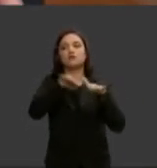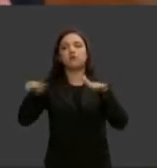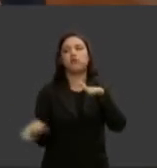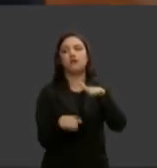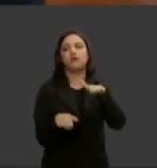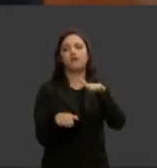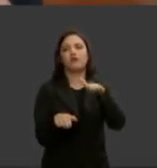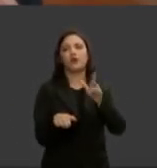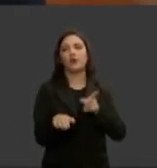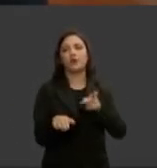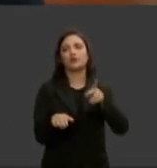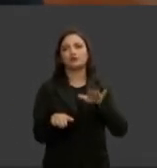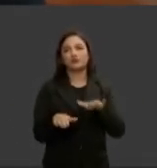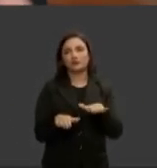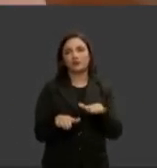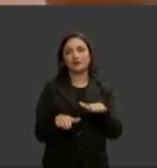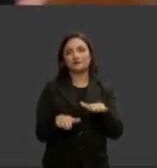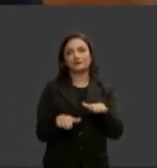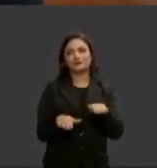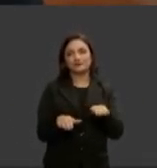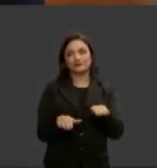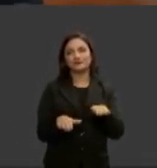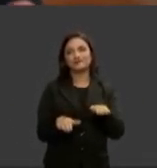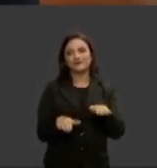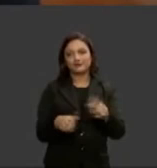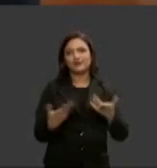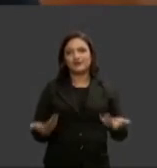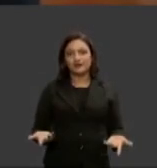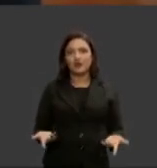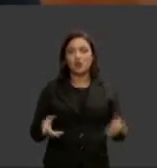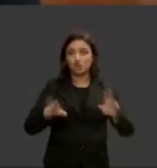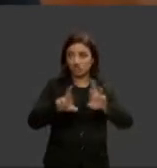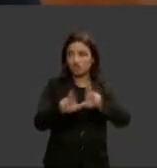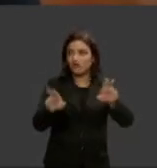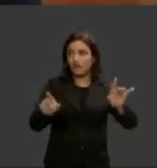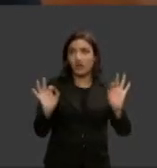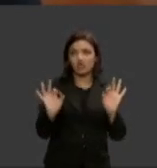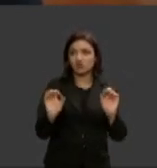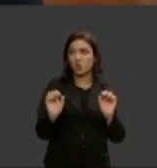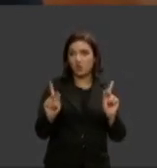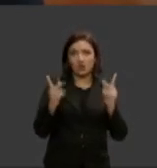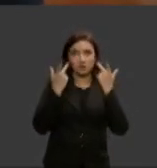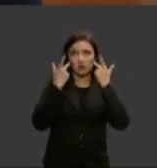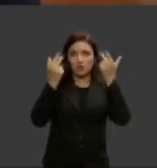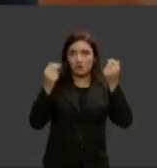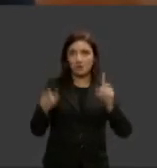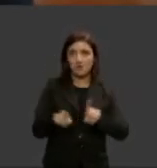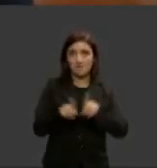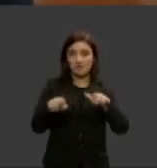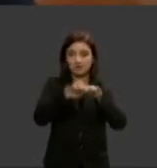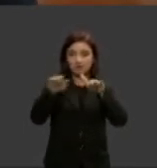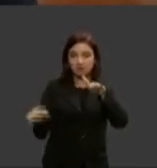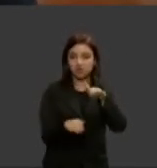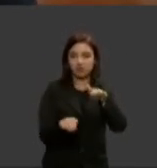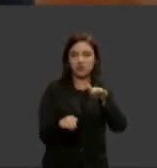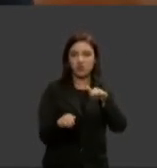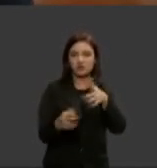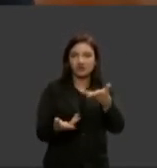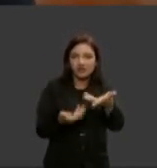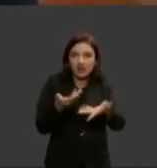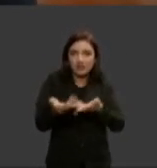convertidas em desculpe as diferenças não podem ser convertidas em desigualdades vou citar um exemplo